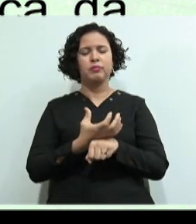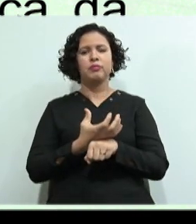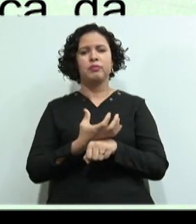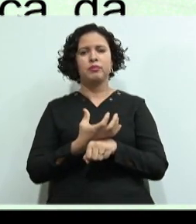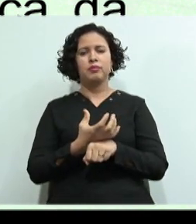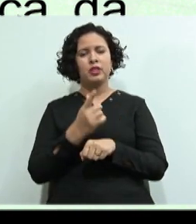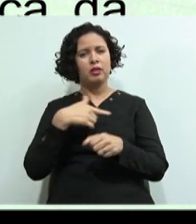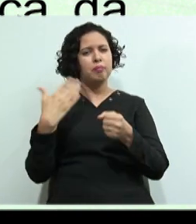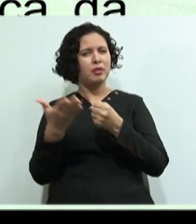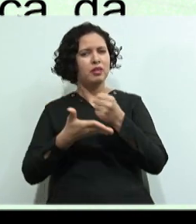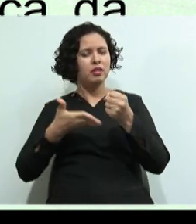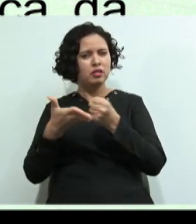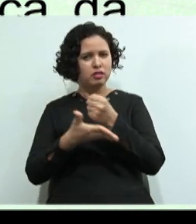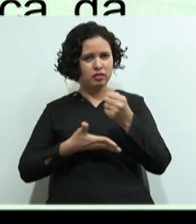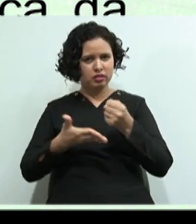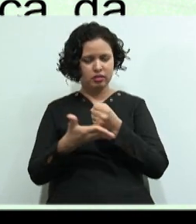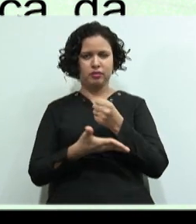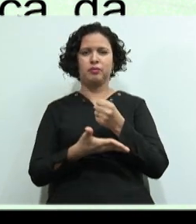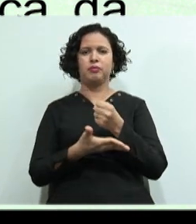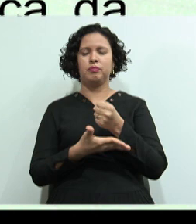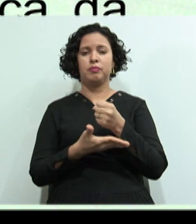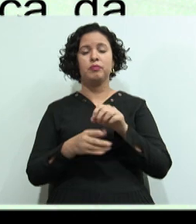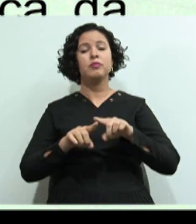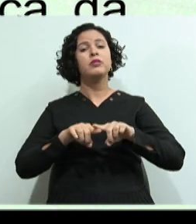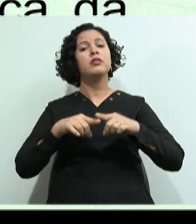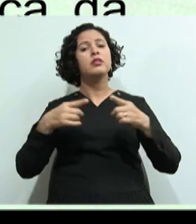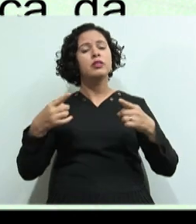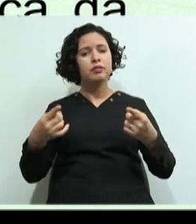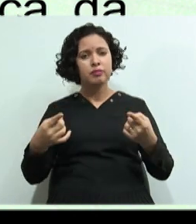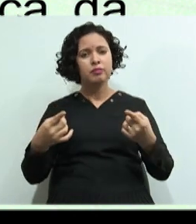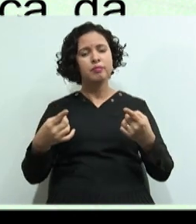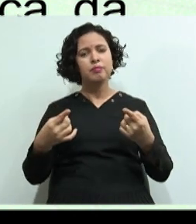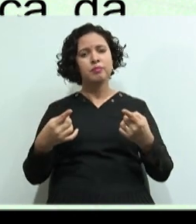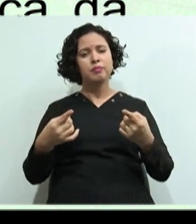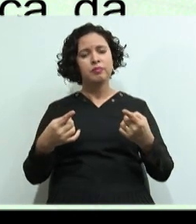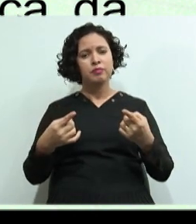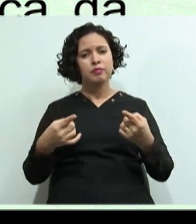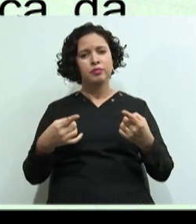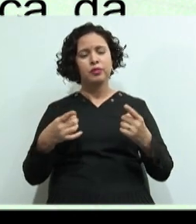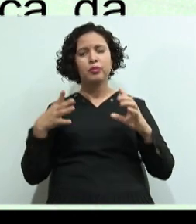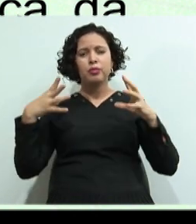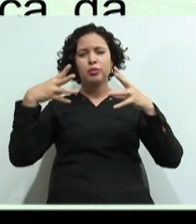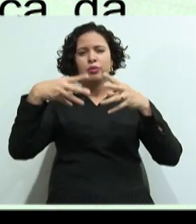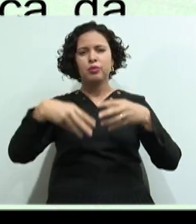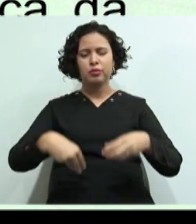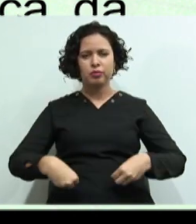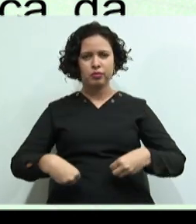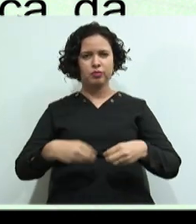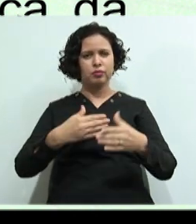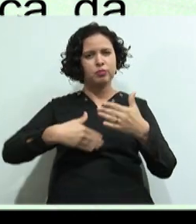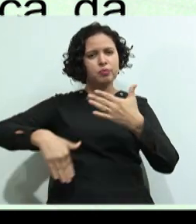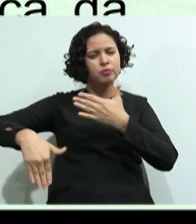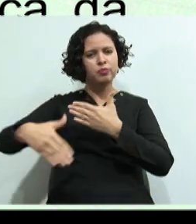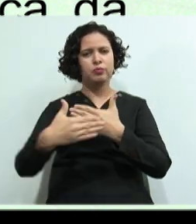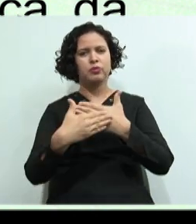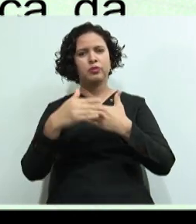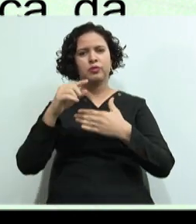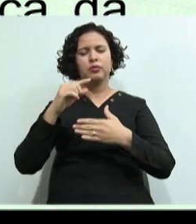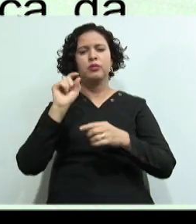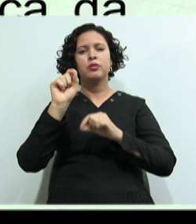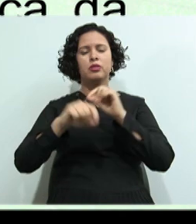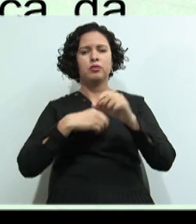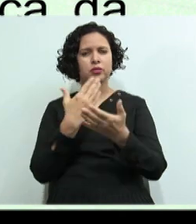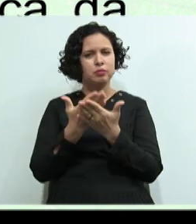disciplina básica realmente, né? Então Todas essas Todas essas temáticas Elas serão trabalhadas de forma